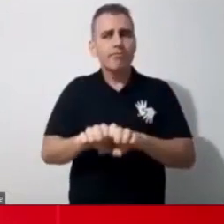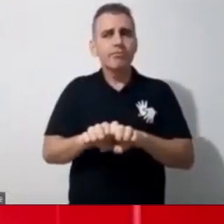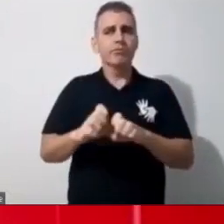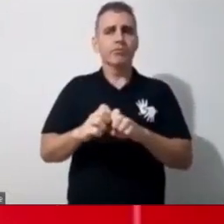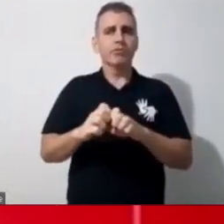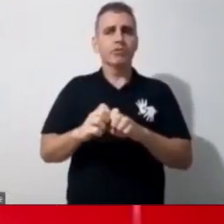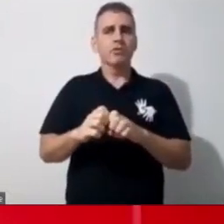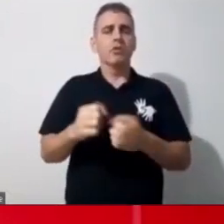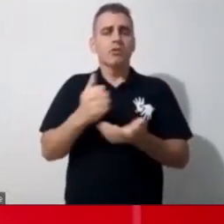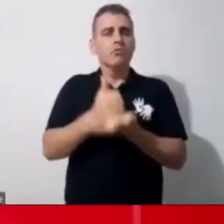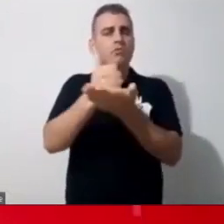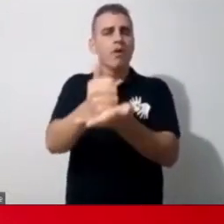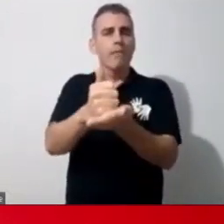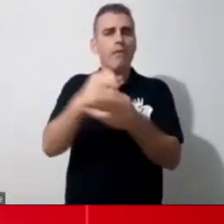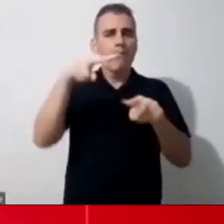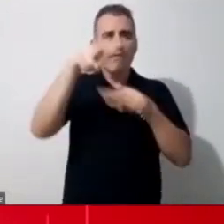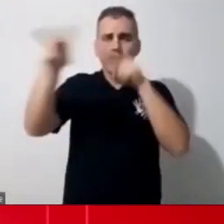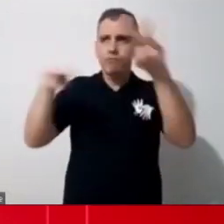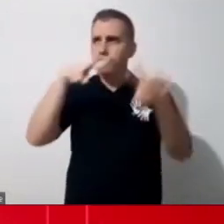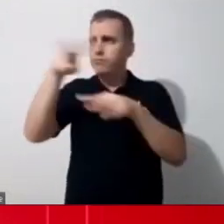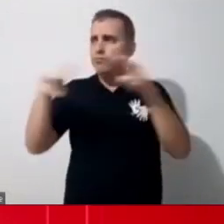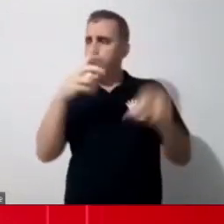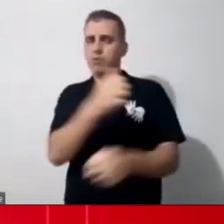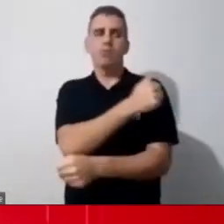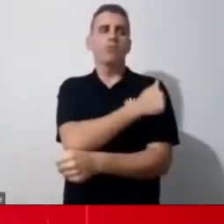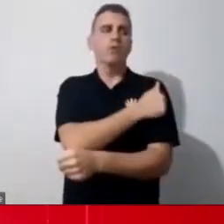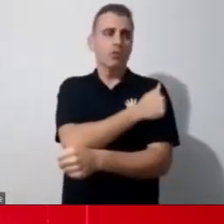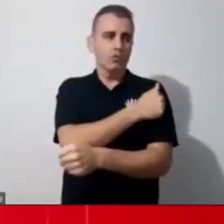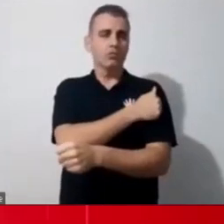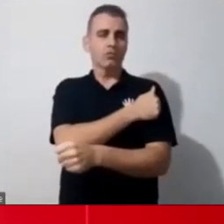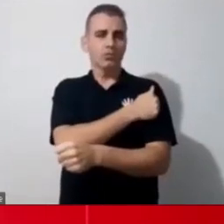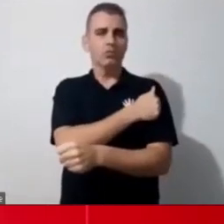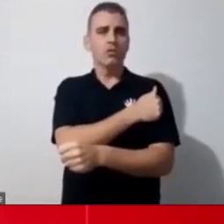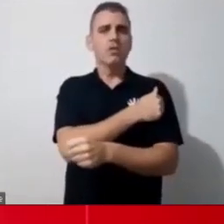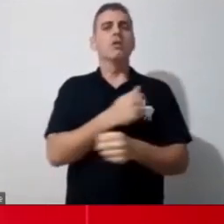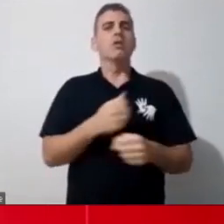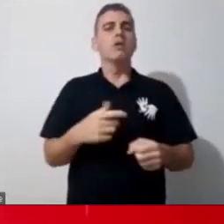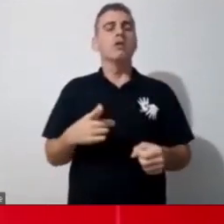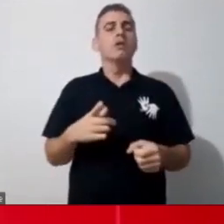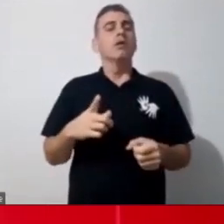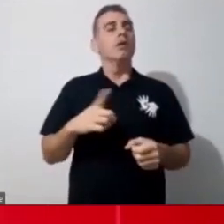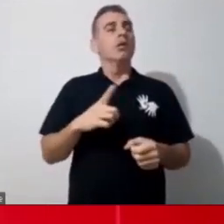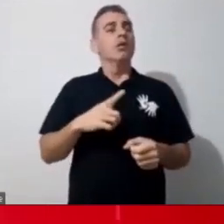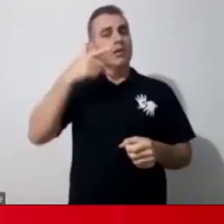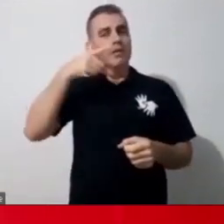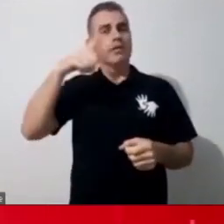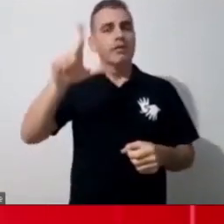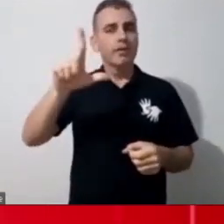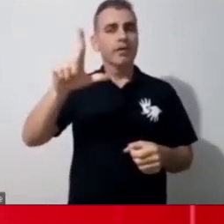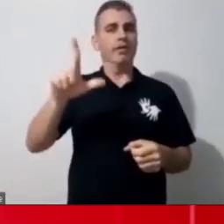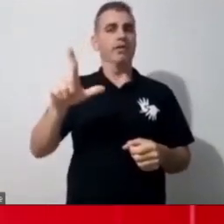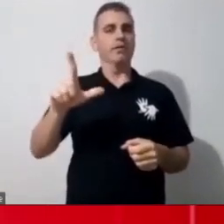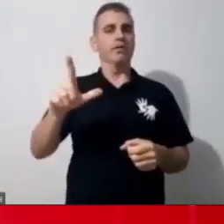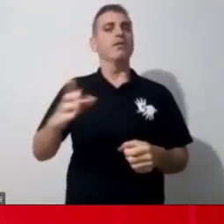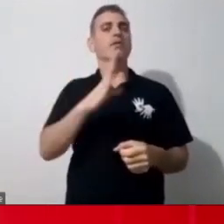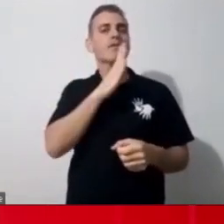para aquele aluno é o primeiro passo. E só vai conseguir fazer isso quem conhece o seu aluno, quem tem essas